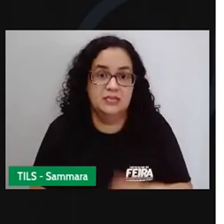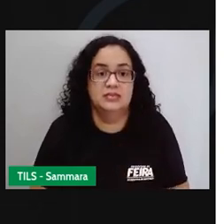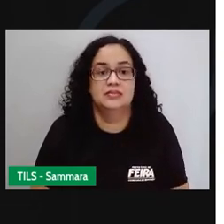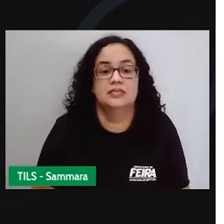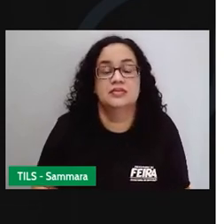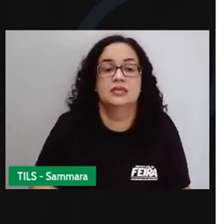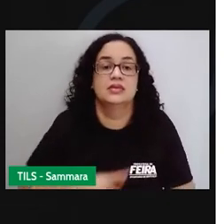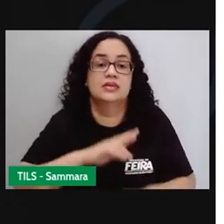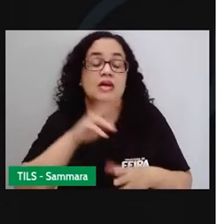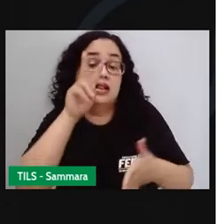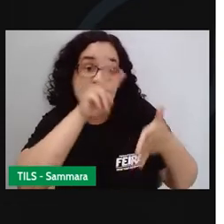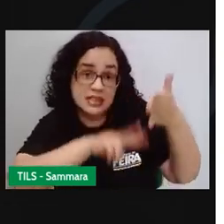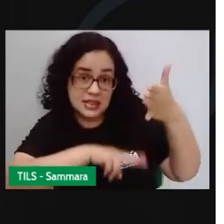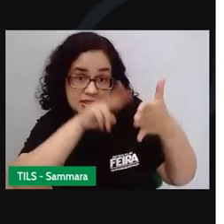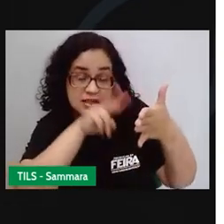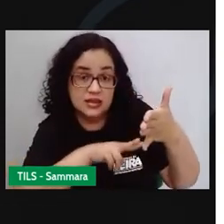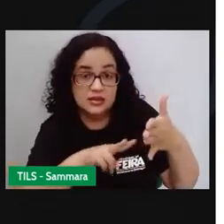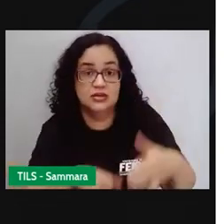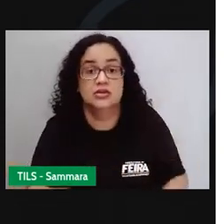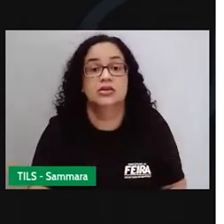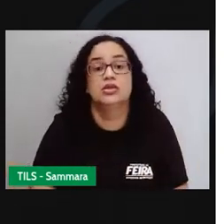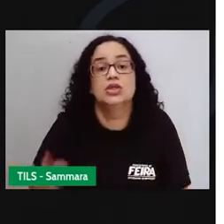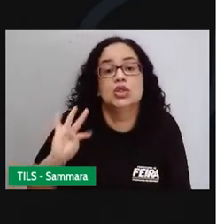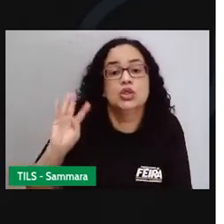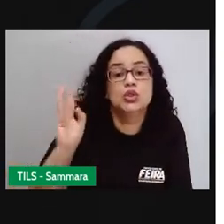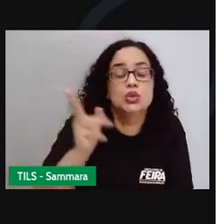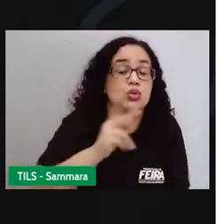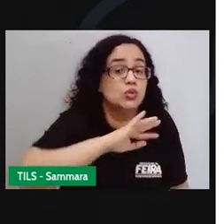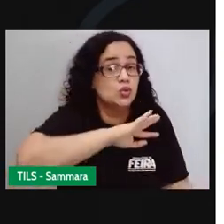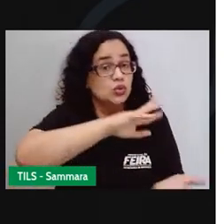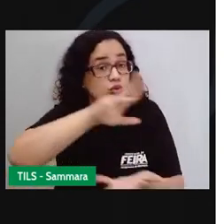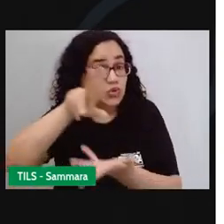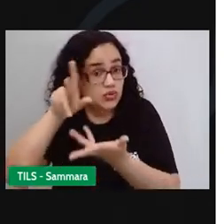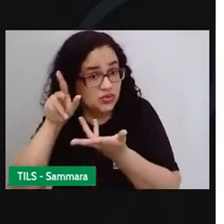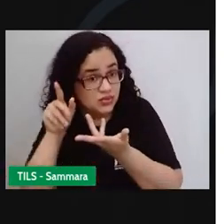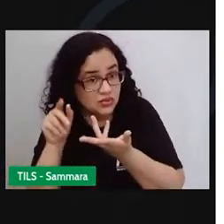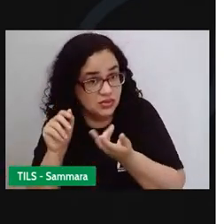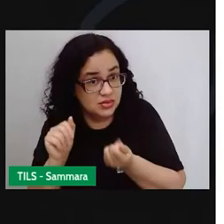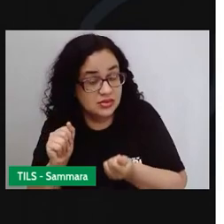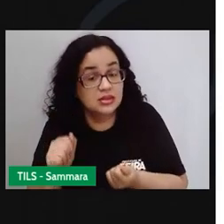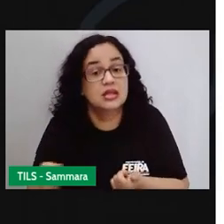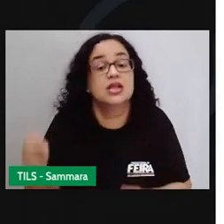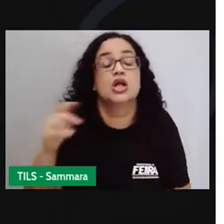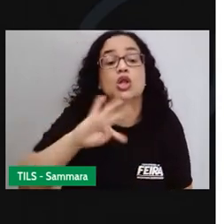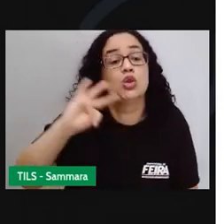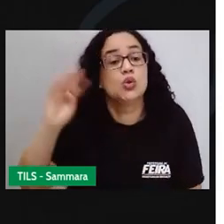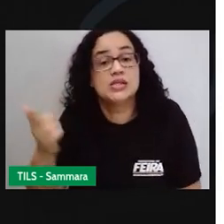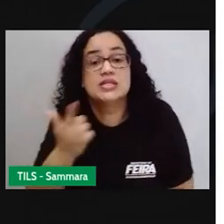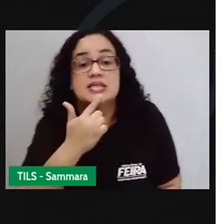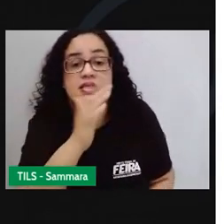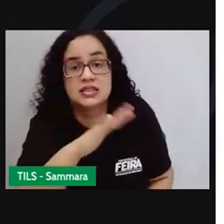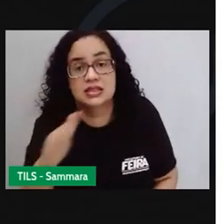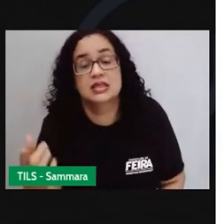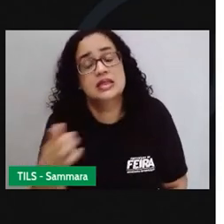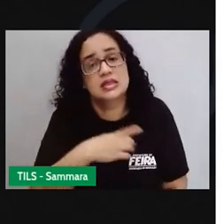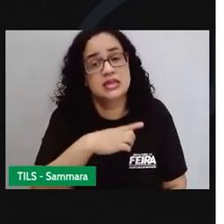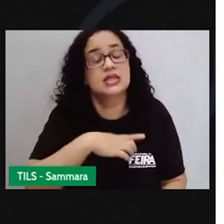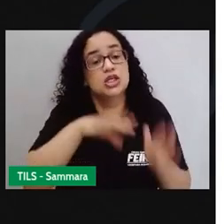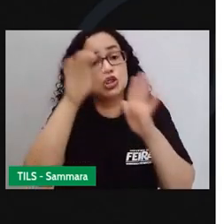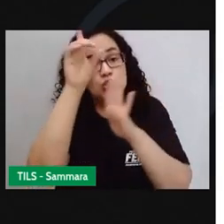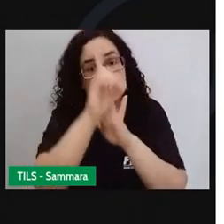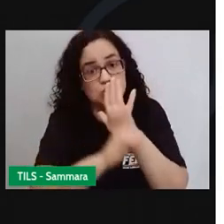divertida, a leitura é um direito de todo mundo. E pra gente, todas as crianças deveriam ter esse direito.